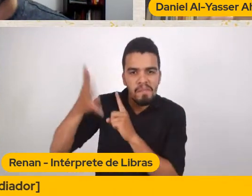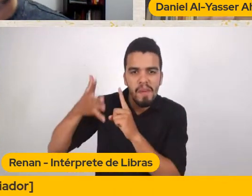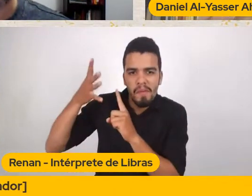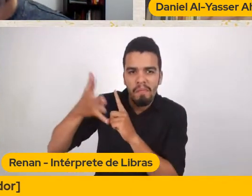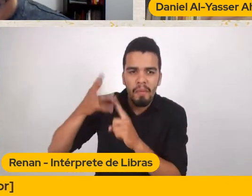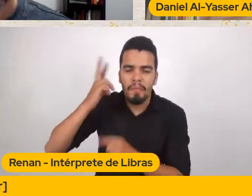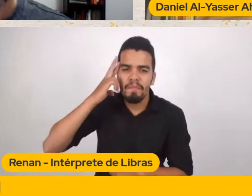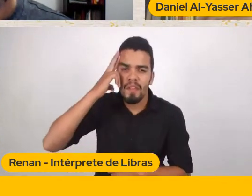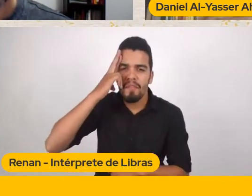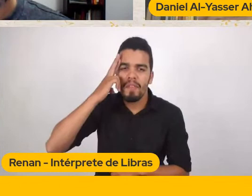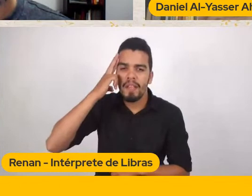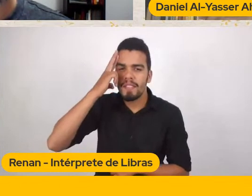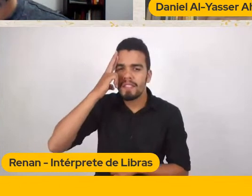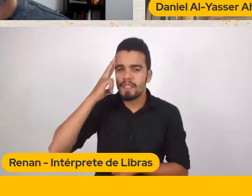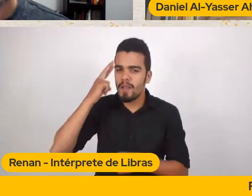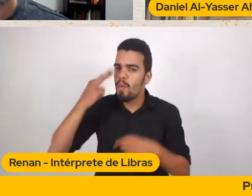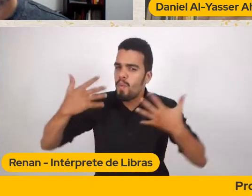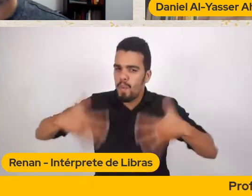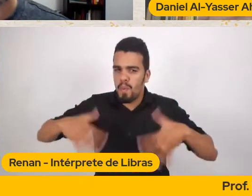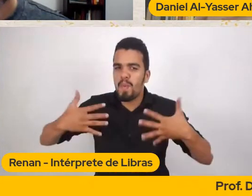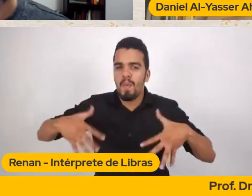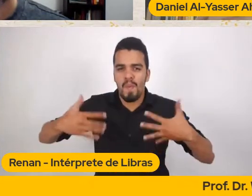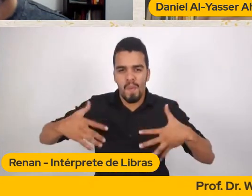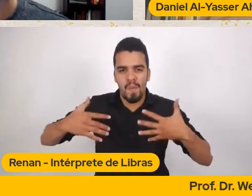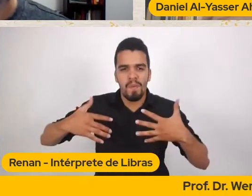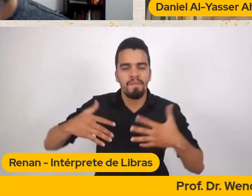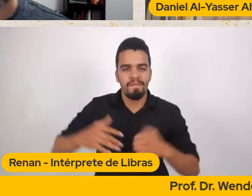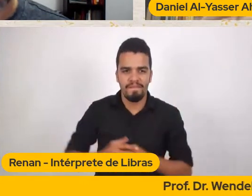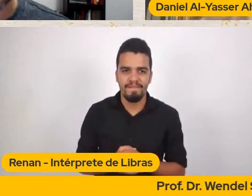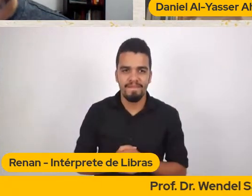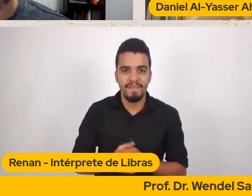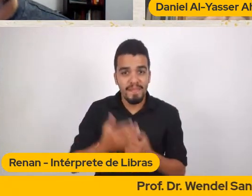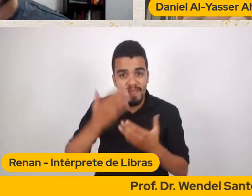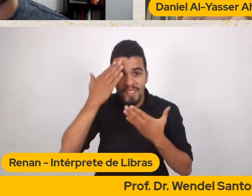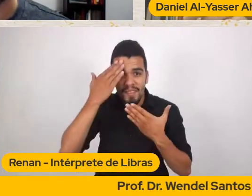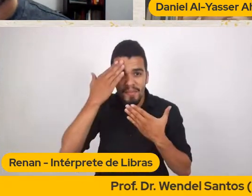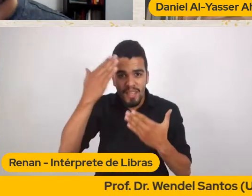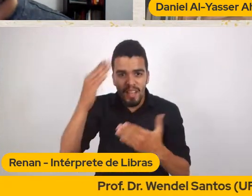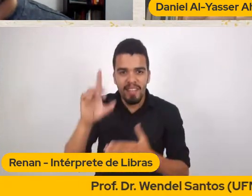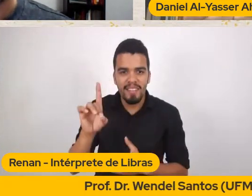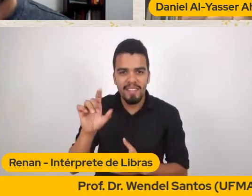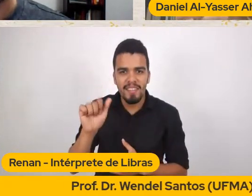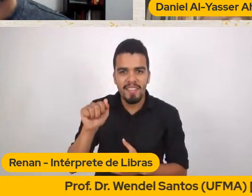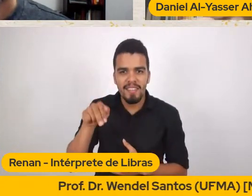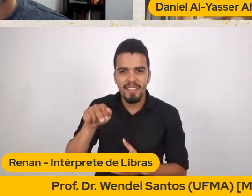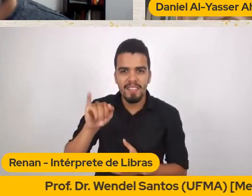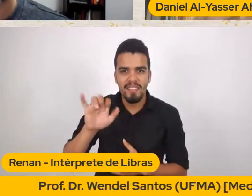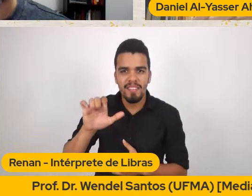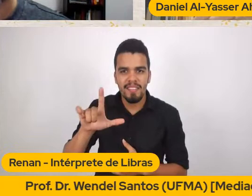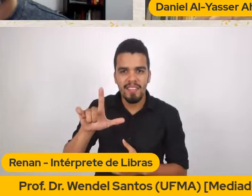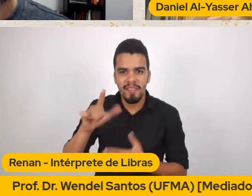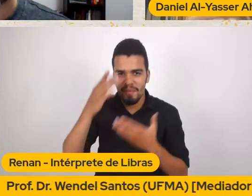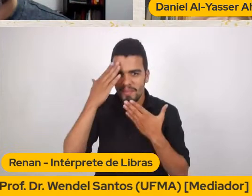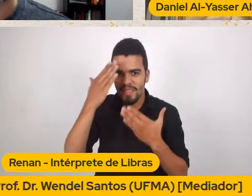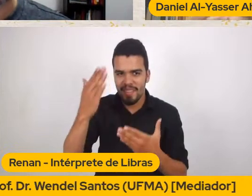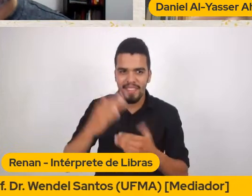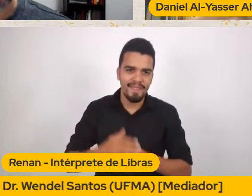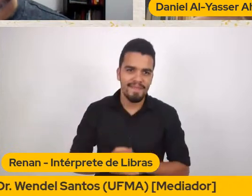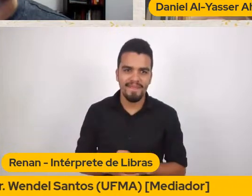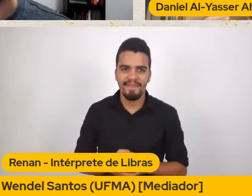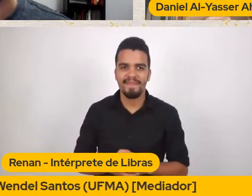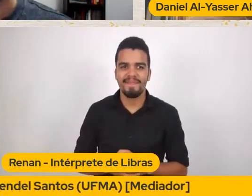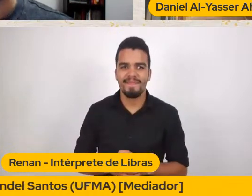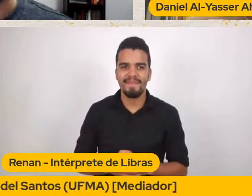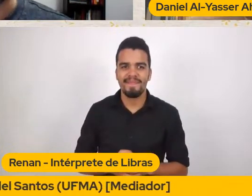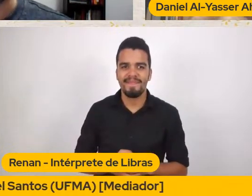Profunda A gente Te agradece muito Por ter aceitado Não precisa Não precisa agradecer Ah, claro